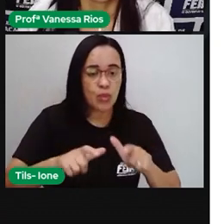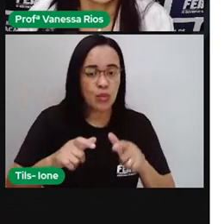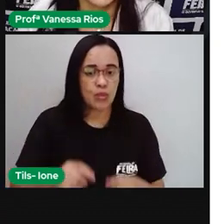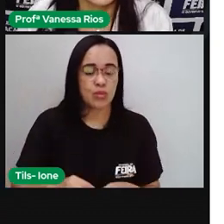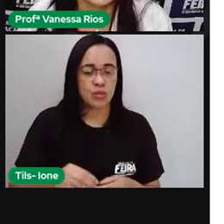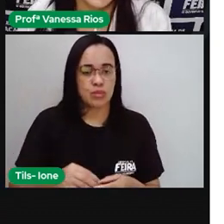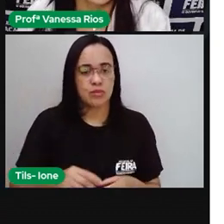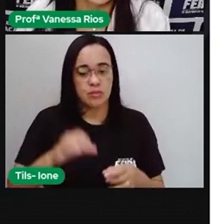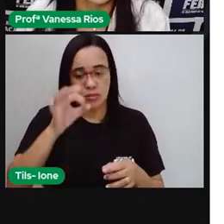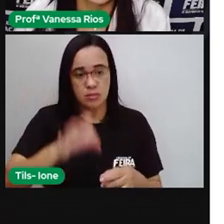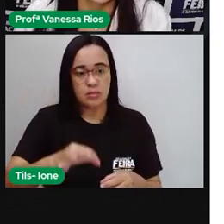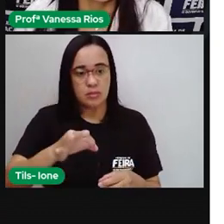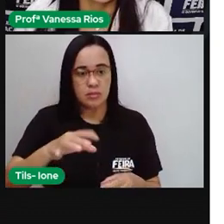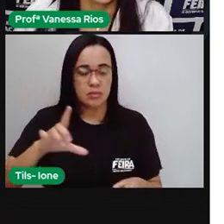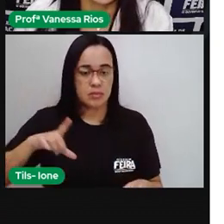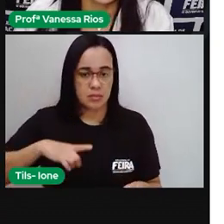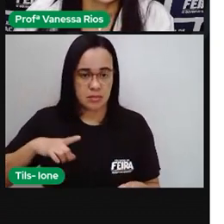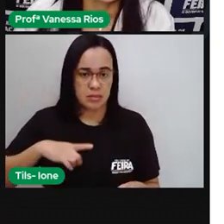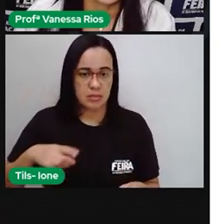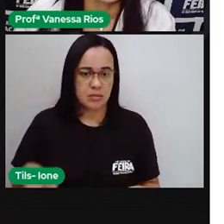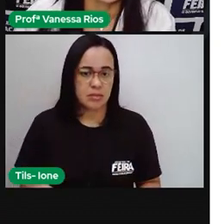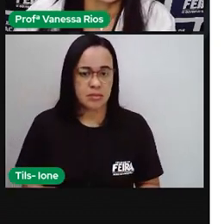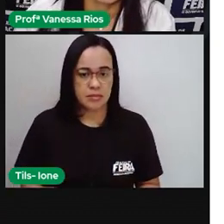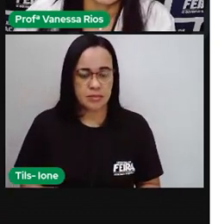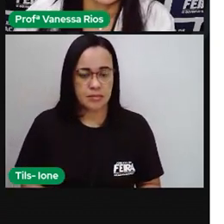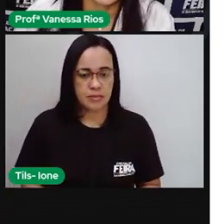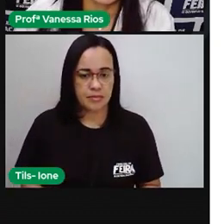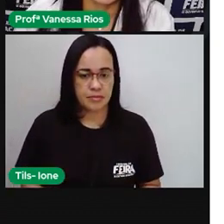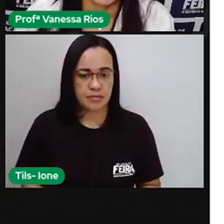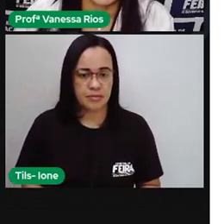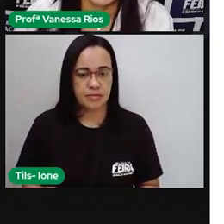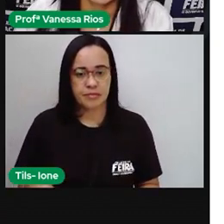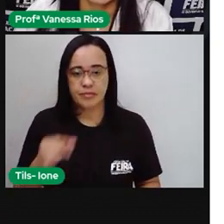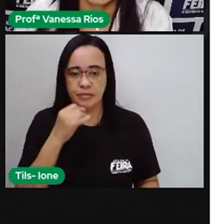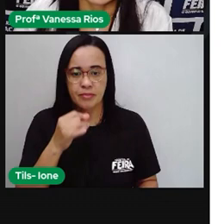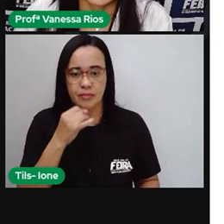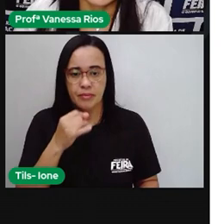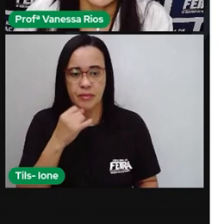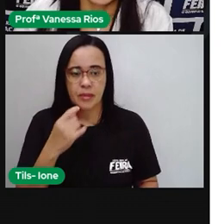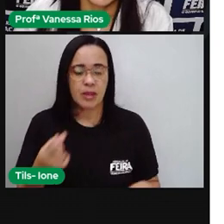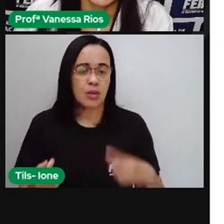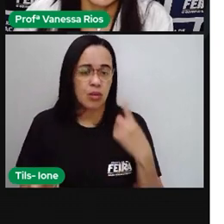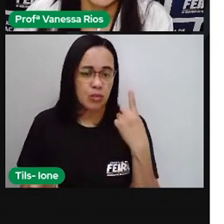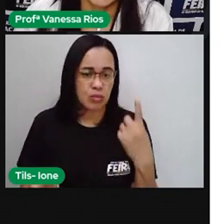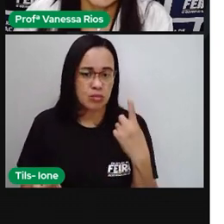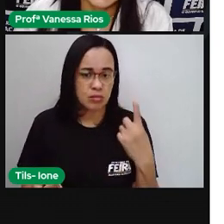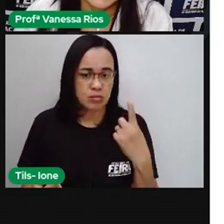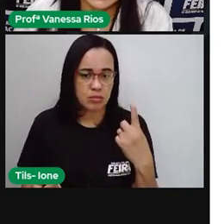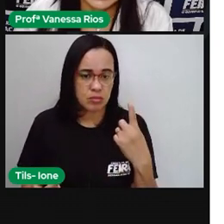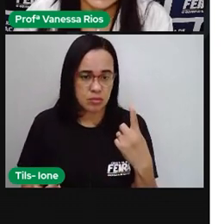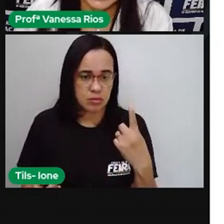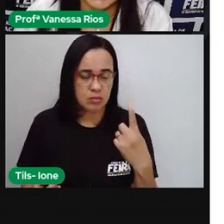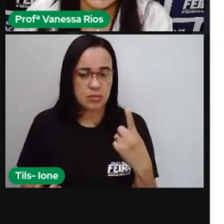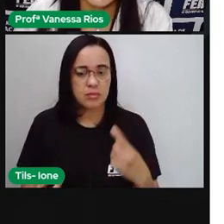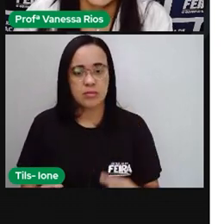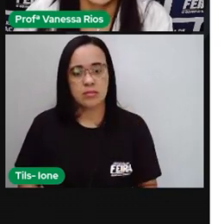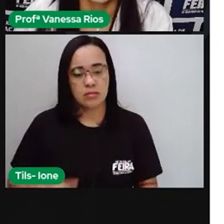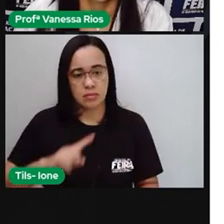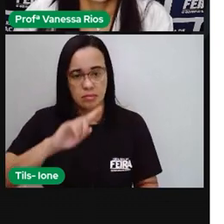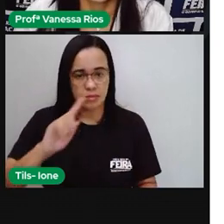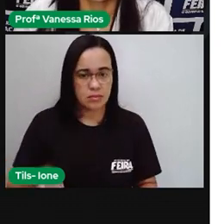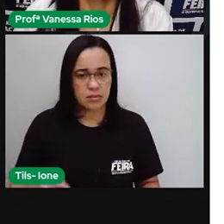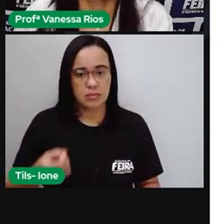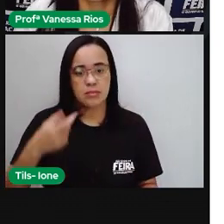localizados. Então, quando a gente tem esse número aqui, a Pro vai ler o número, tá certo? Um milhão, tá vendo?